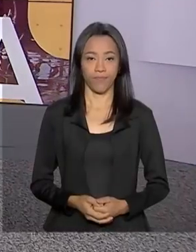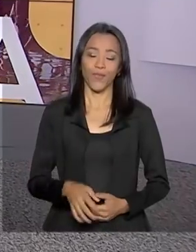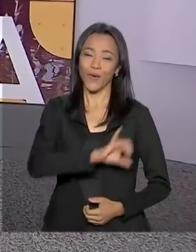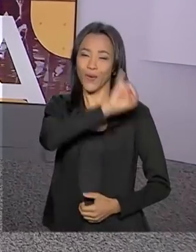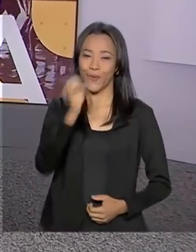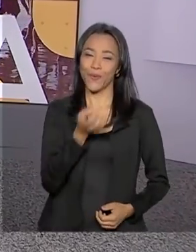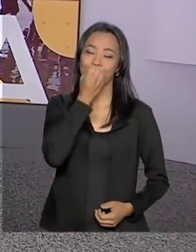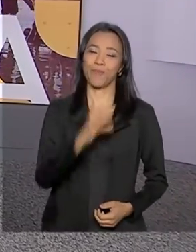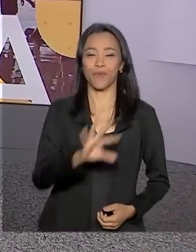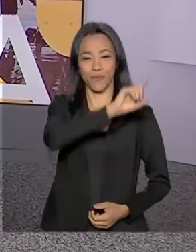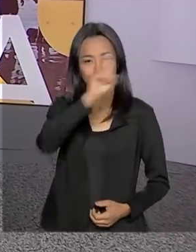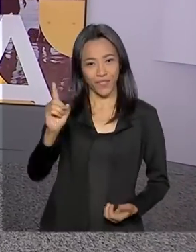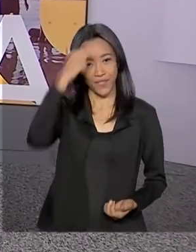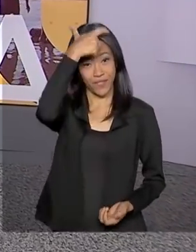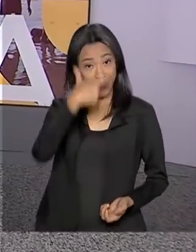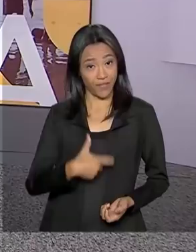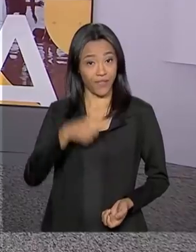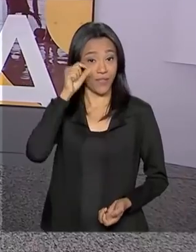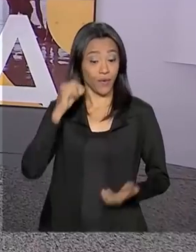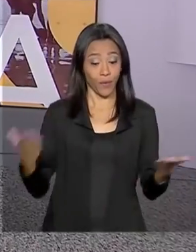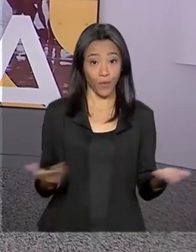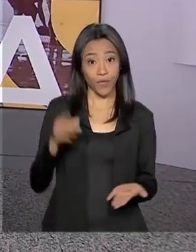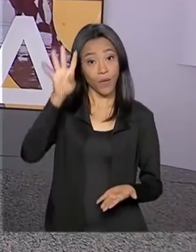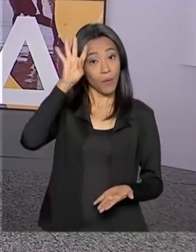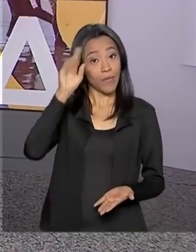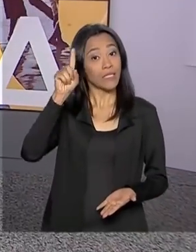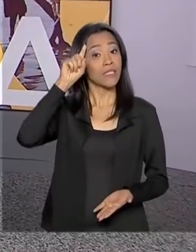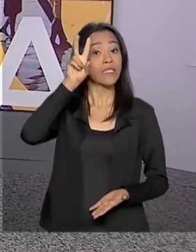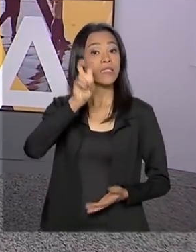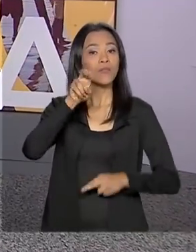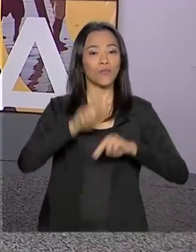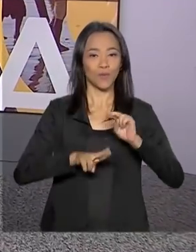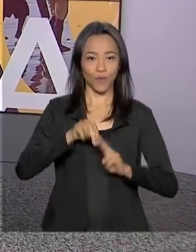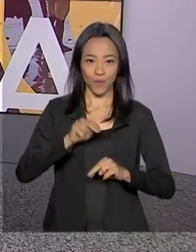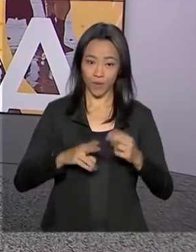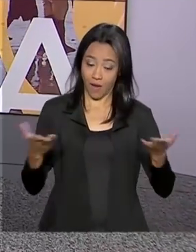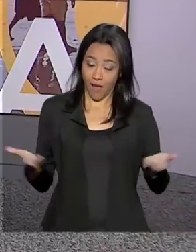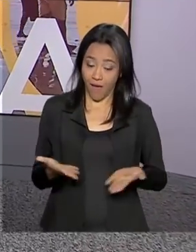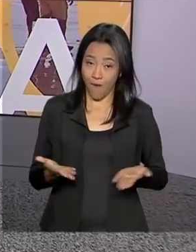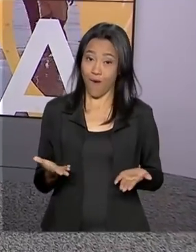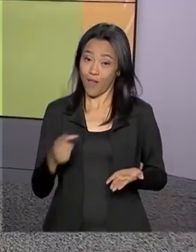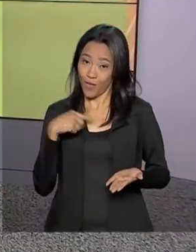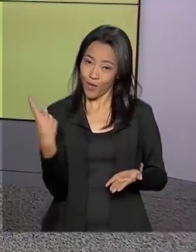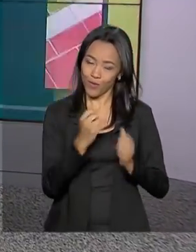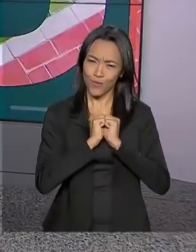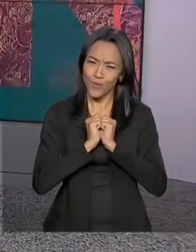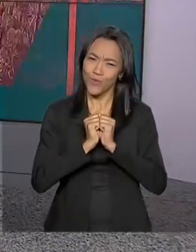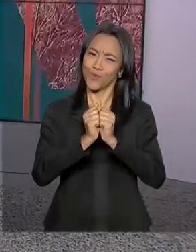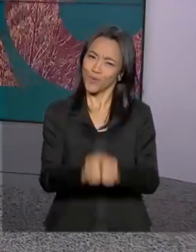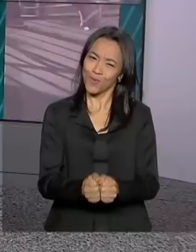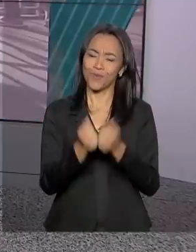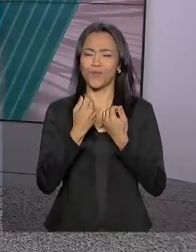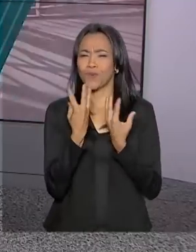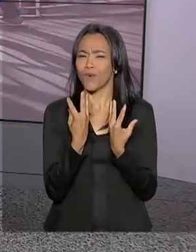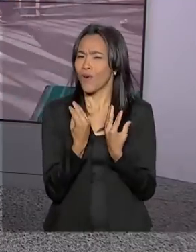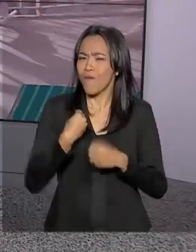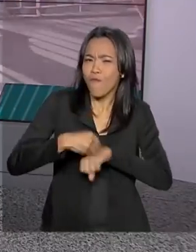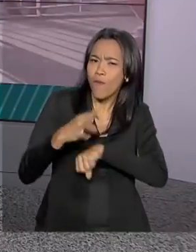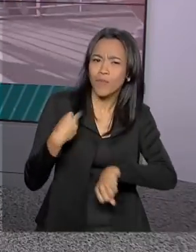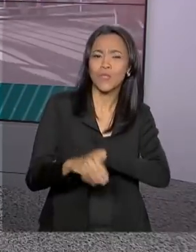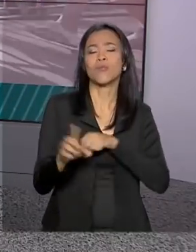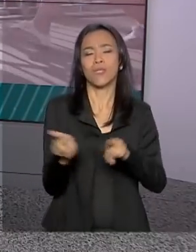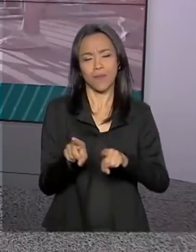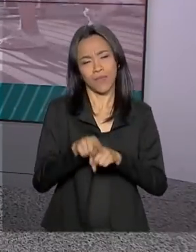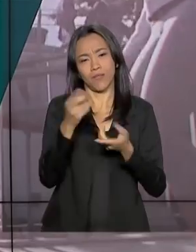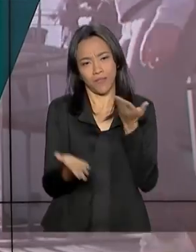Olá, bom dia! Eu sou Carla Vattier, hoje é quarta-feira, 5 de junho. A partir de agora, estamos juntos no Brasil em Dia, com muita informação e